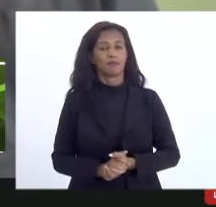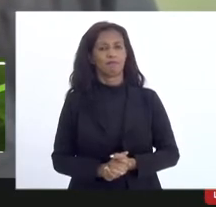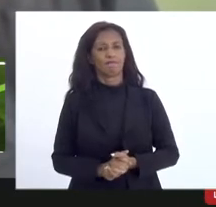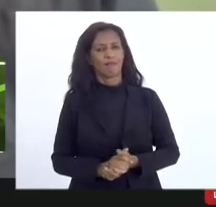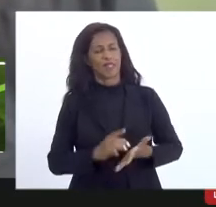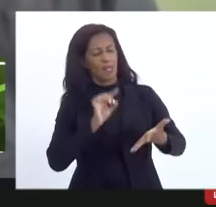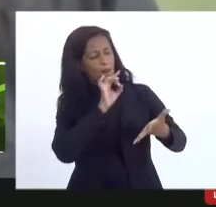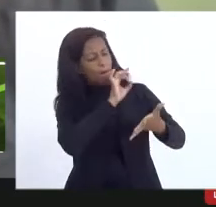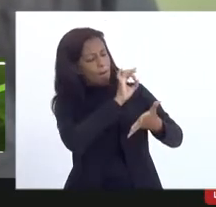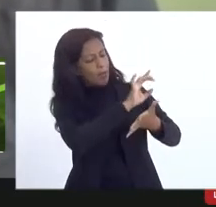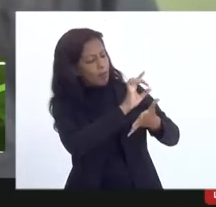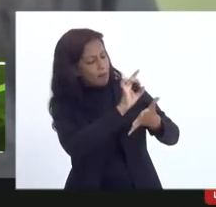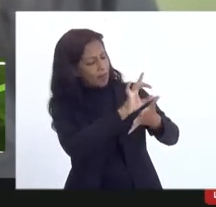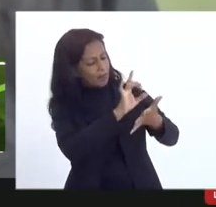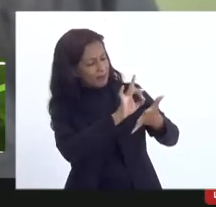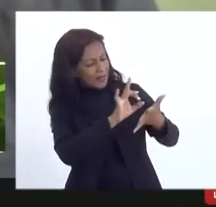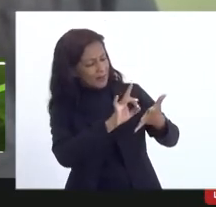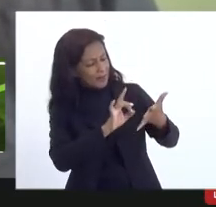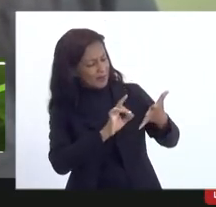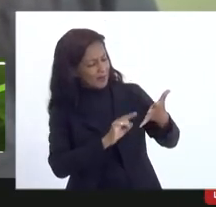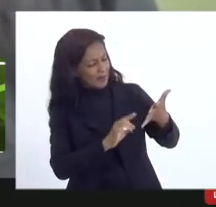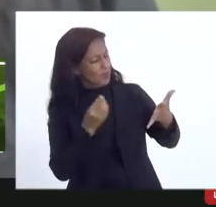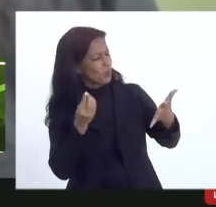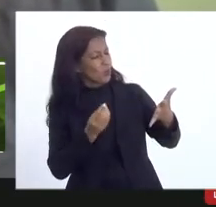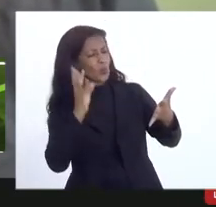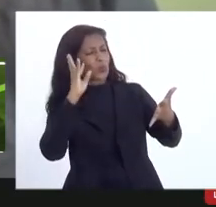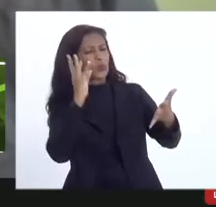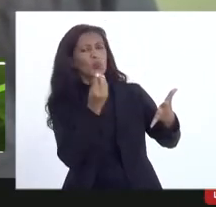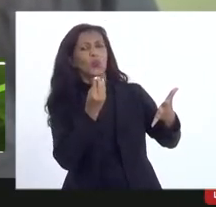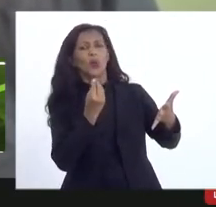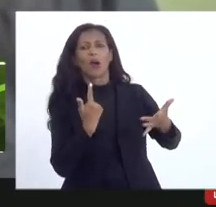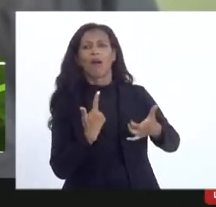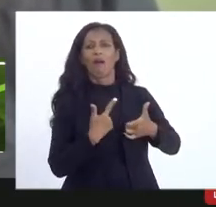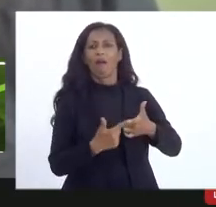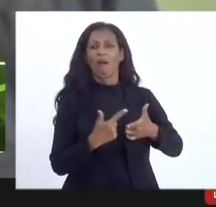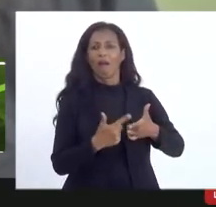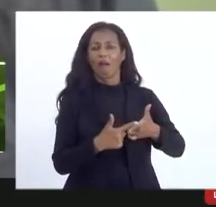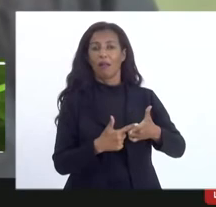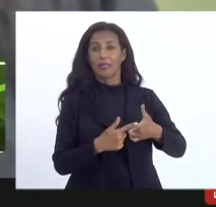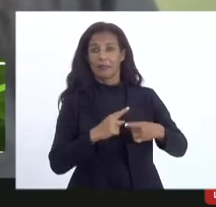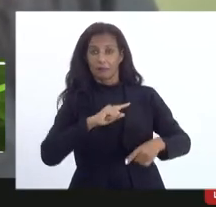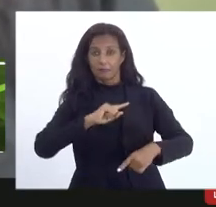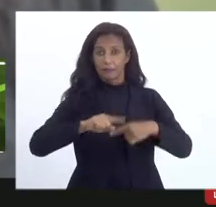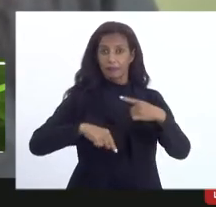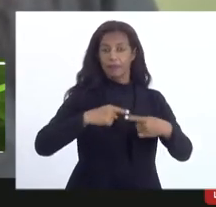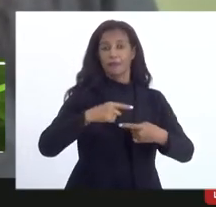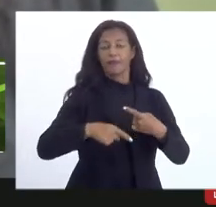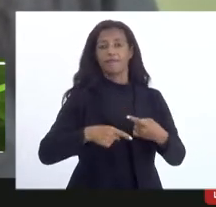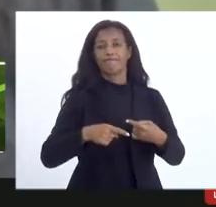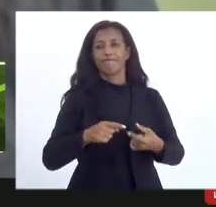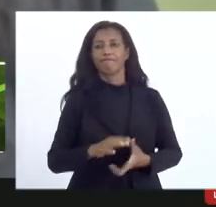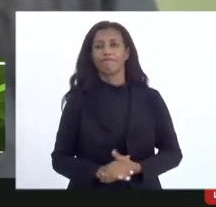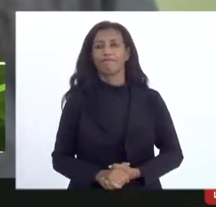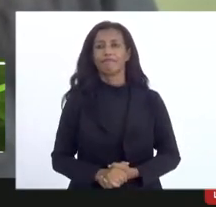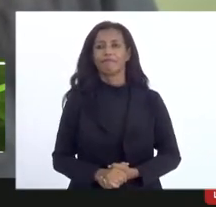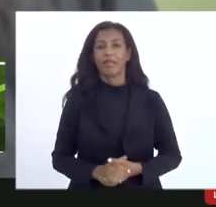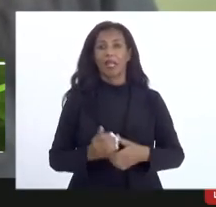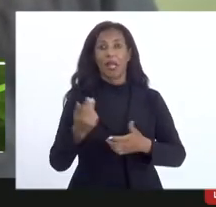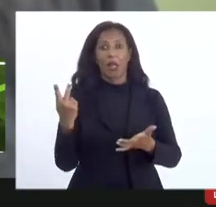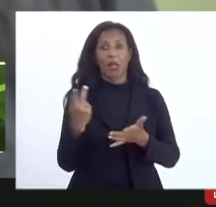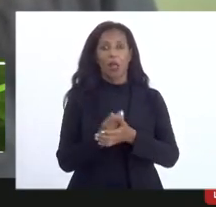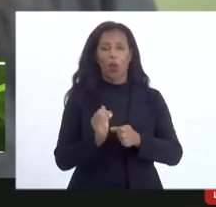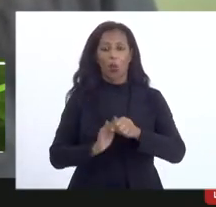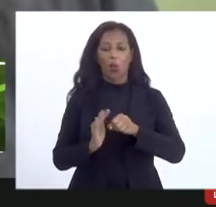identificar uma solução para esse problema. Logo depois veio a pandemia